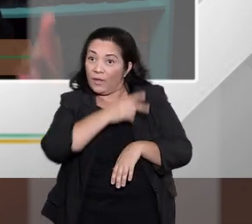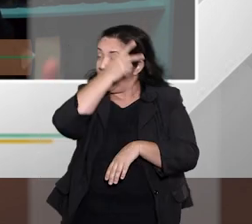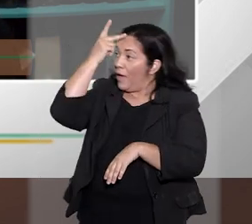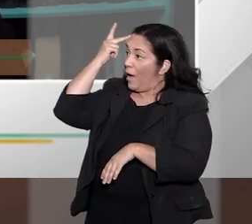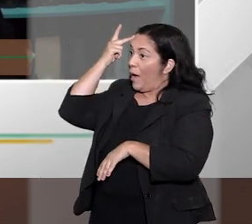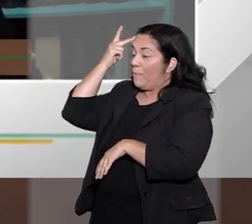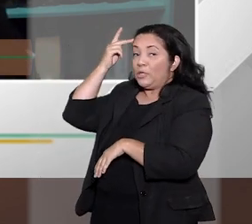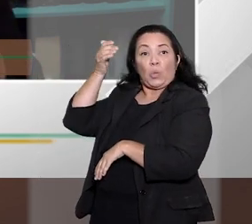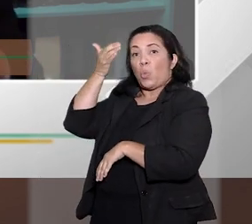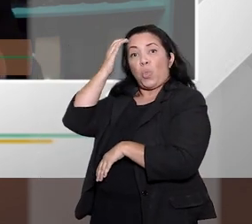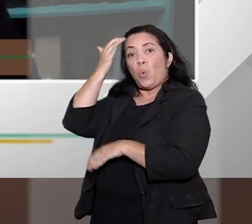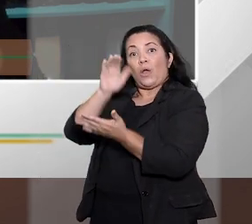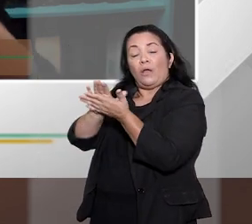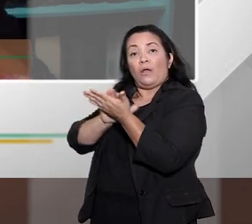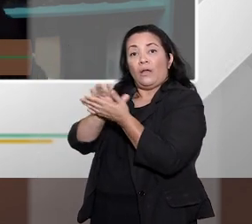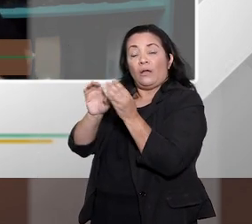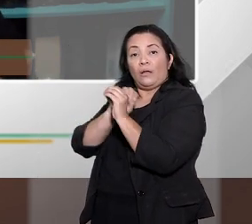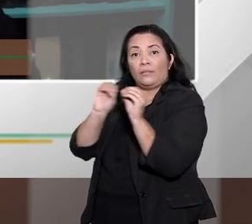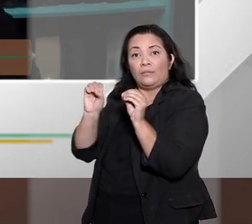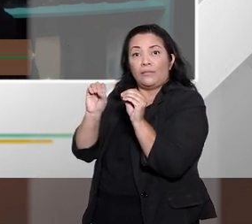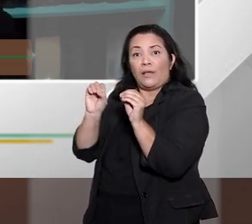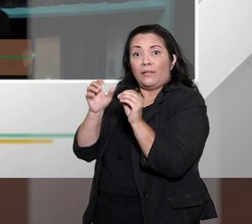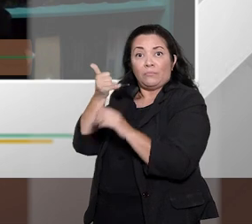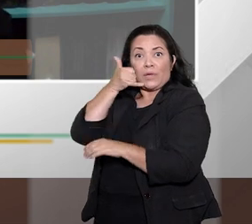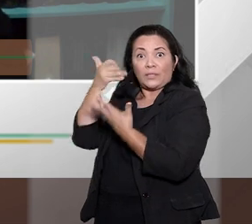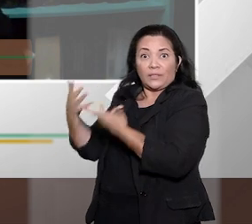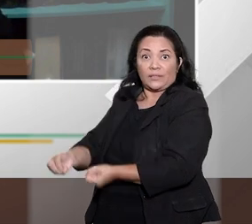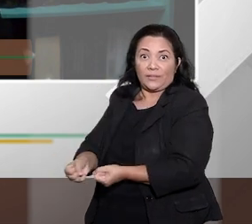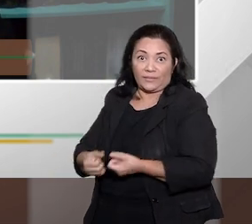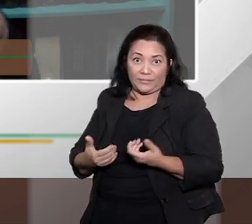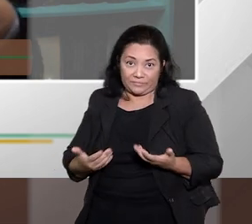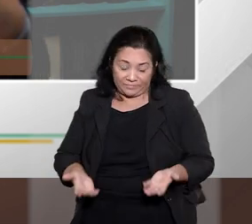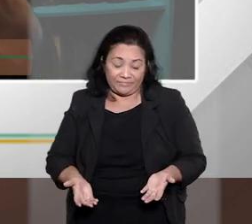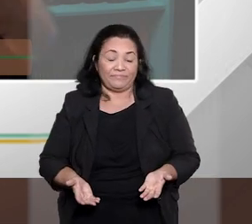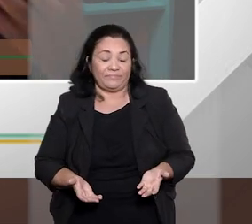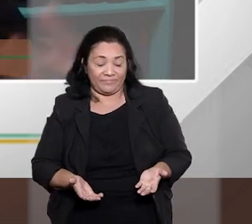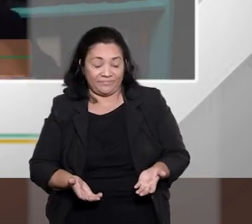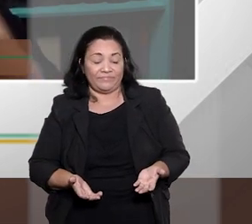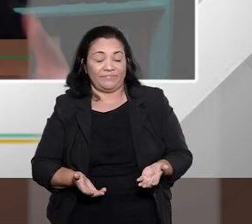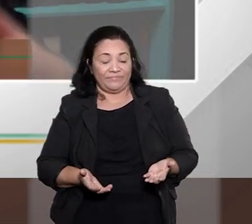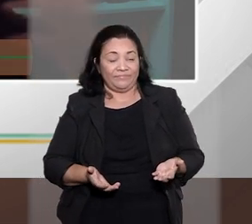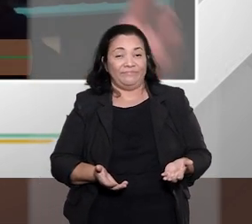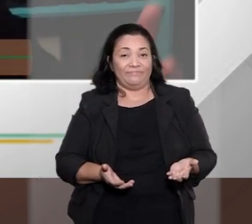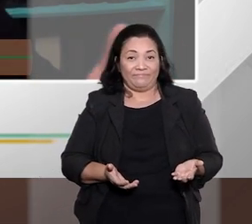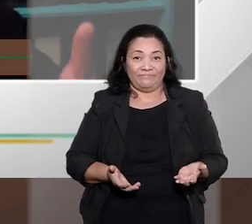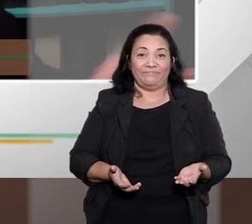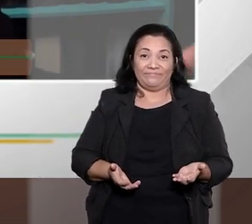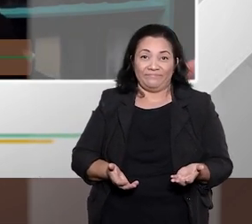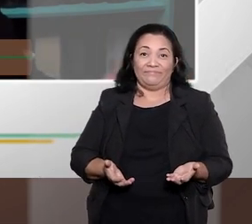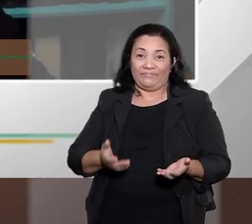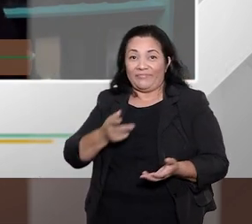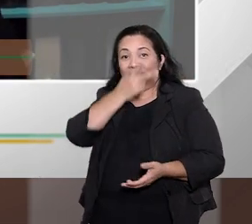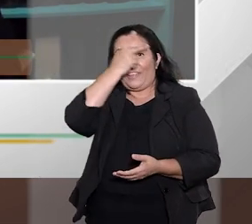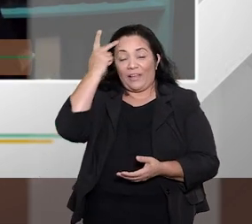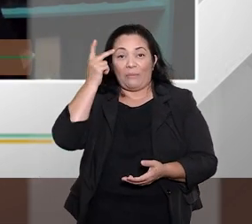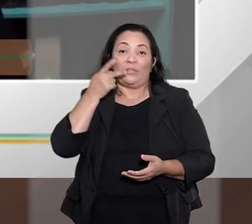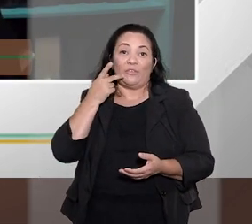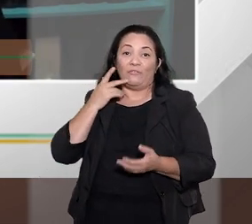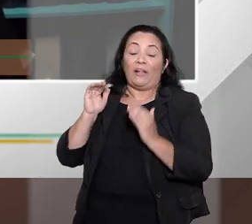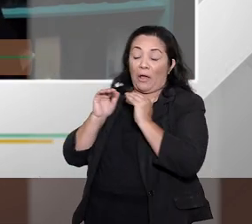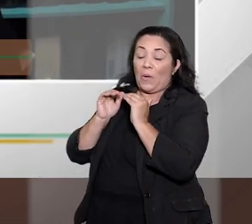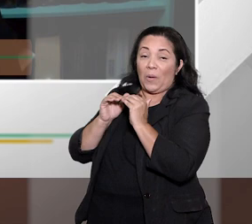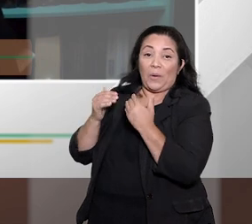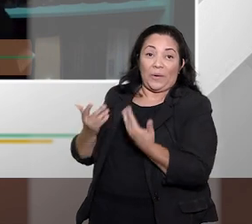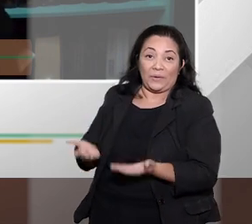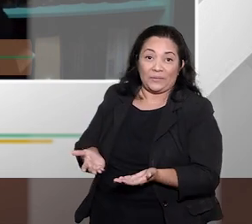A pessoa não entendeu direito a ligação, mas acaba eventualmente até dizendo que concorda, porque tem lá